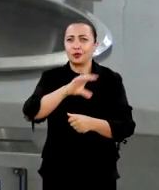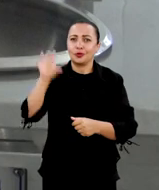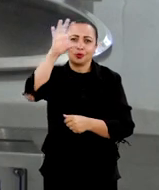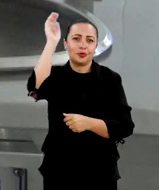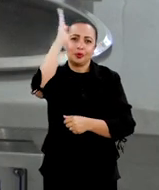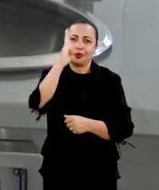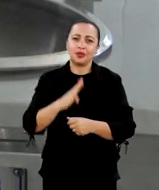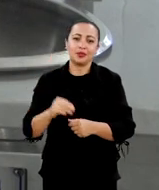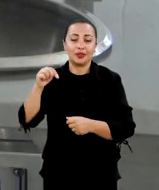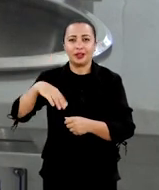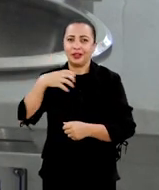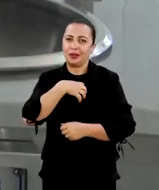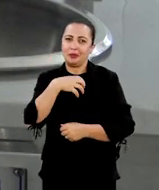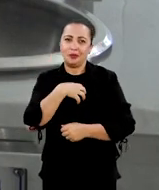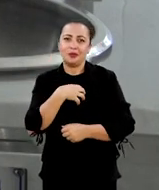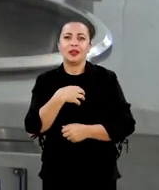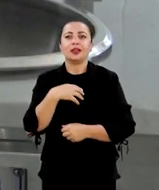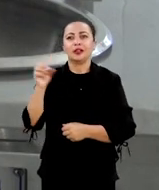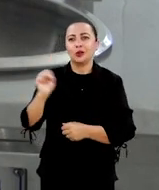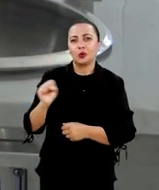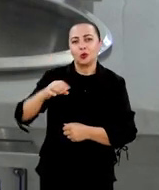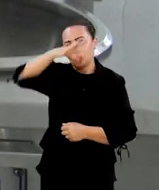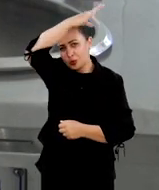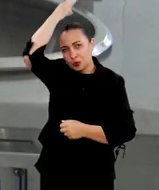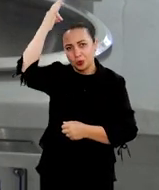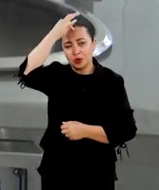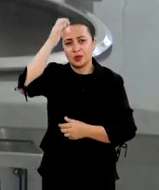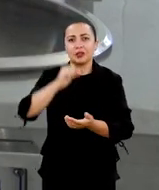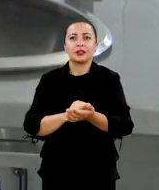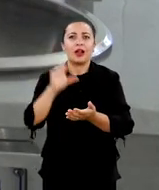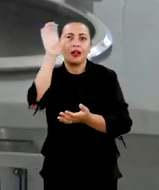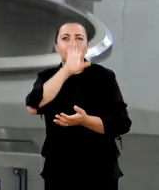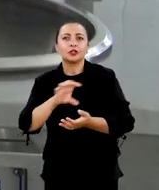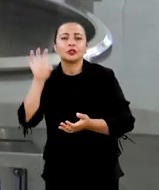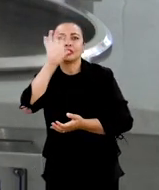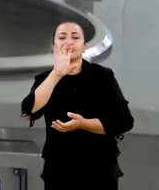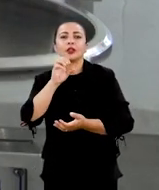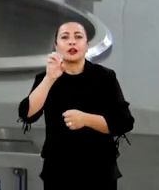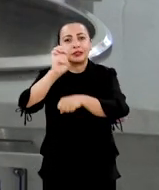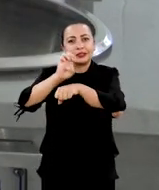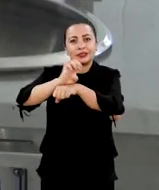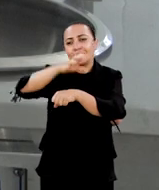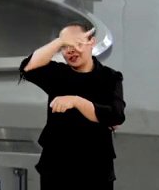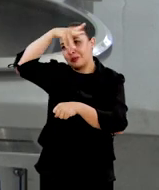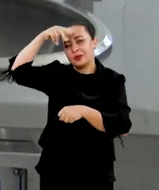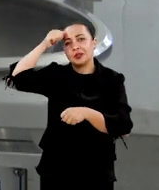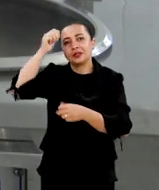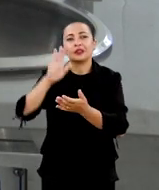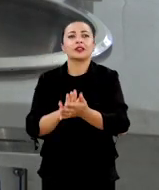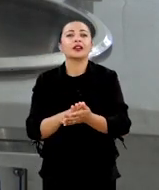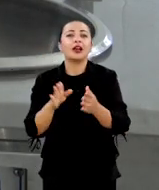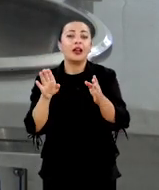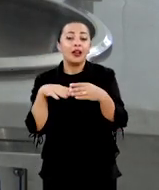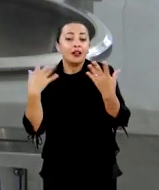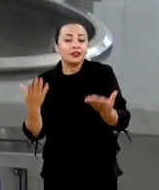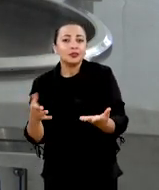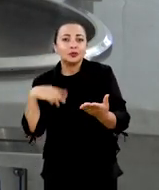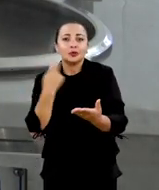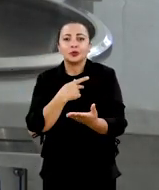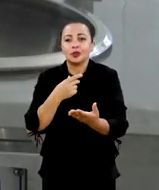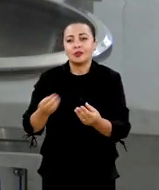regiões do Brasil, e principalmente aqui na Bahia, sul do Espírito Santo, região, estado amazônico.